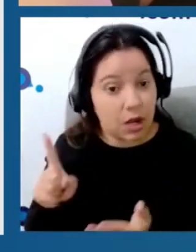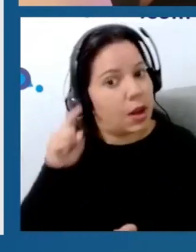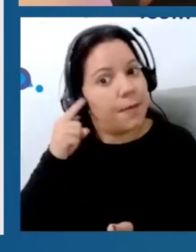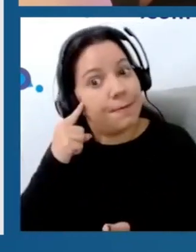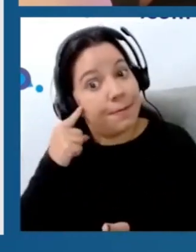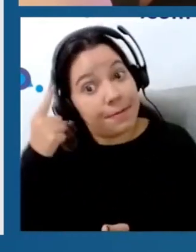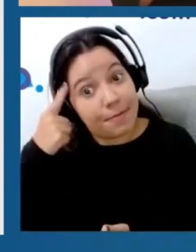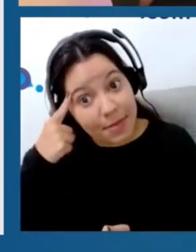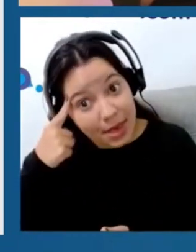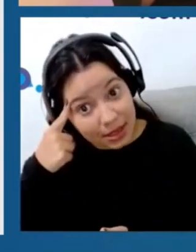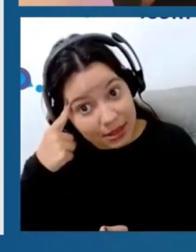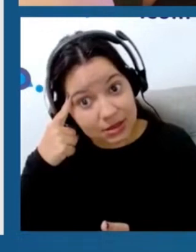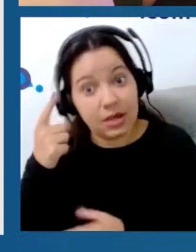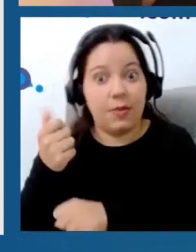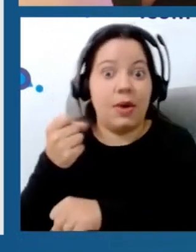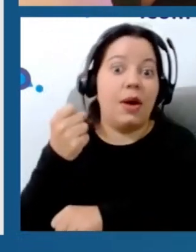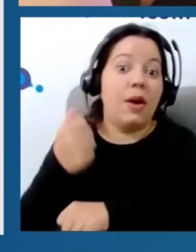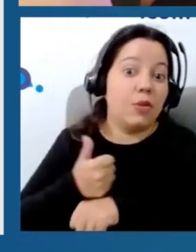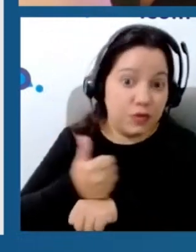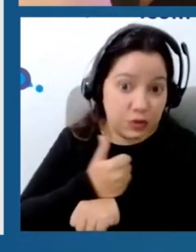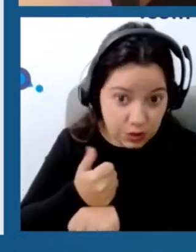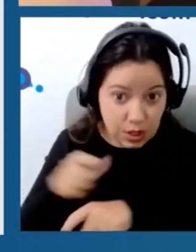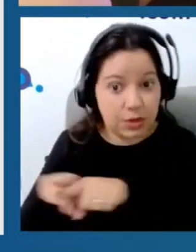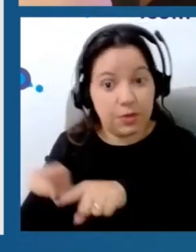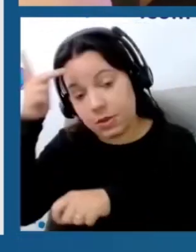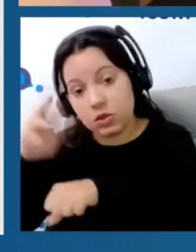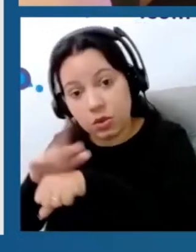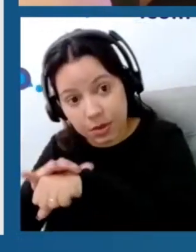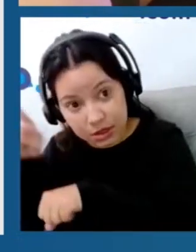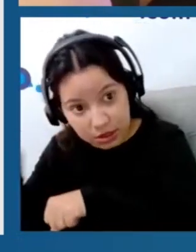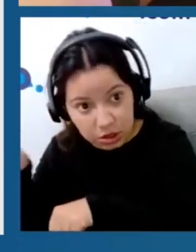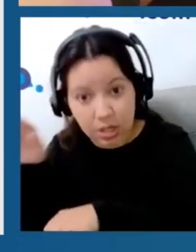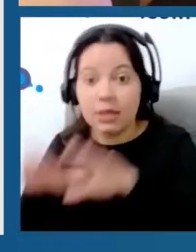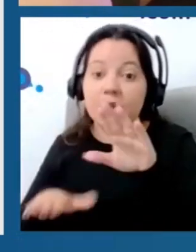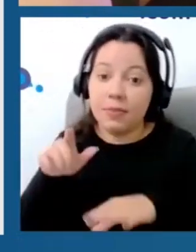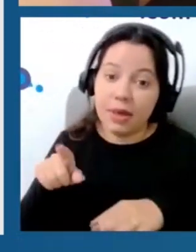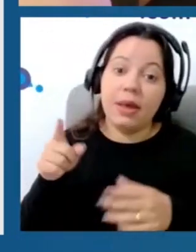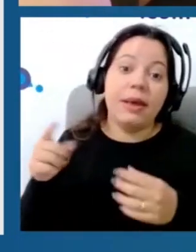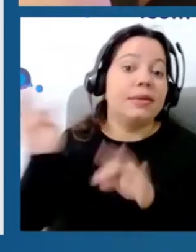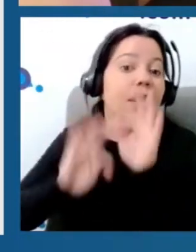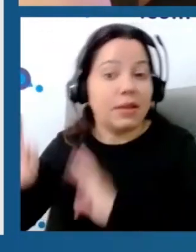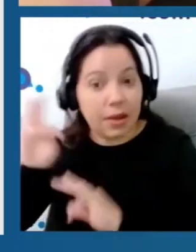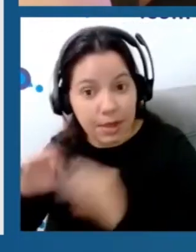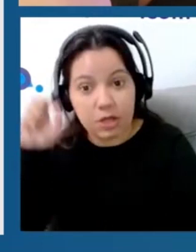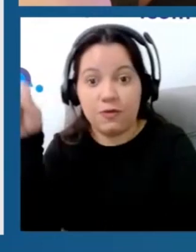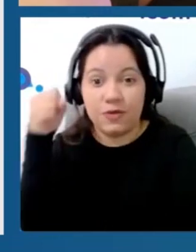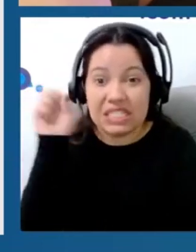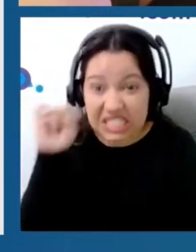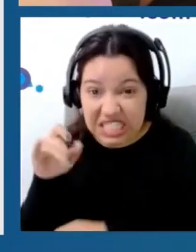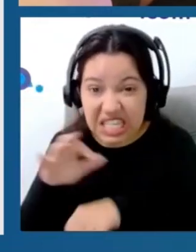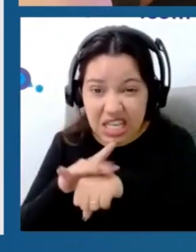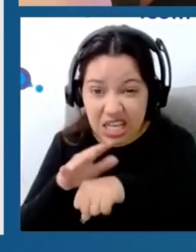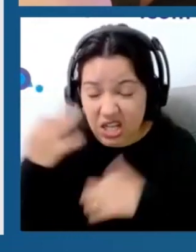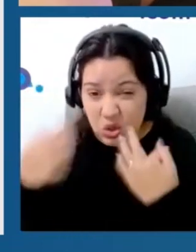tanto do paciente quanto do profissional, a educação do paciente importa, a abordagem do fisioterapeuta importa, se a dor é crônica, a terapia